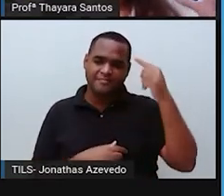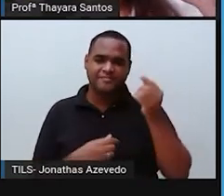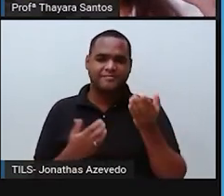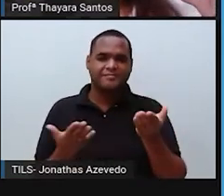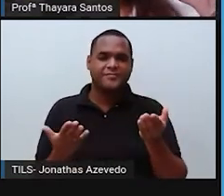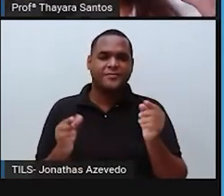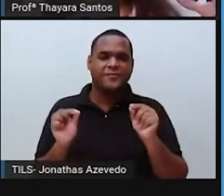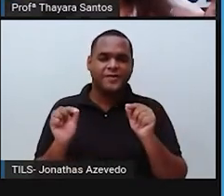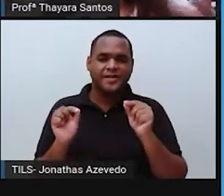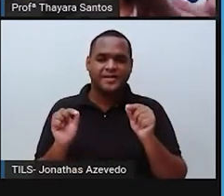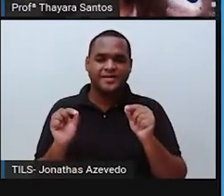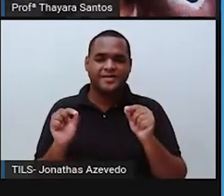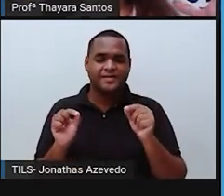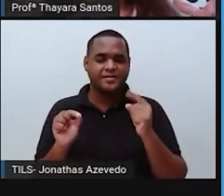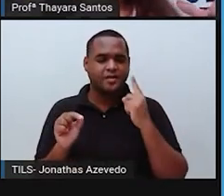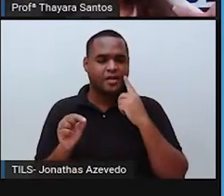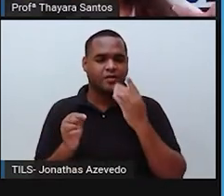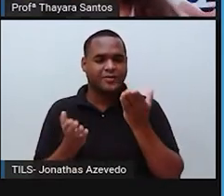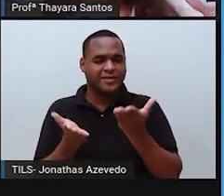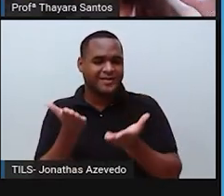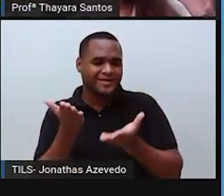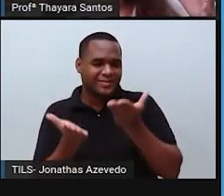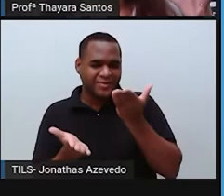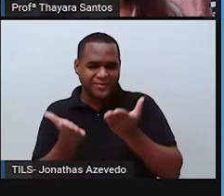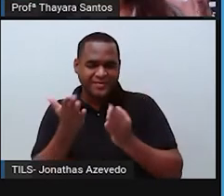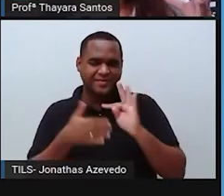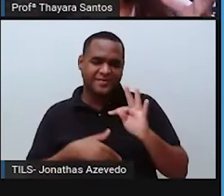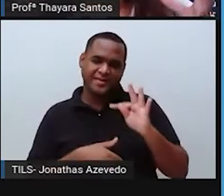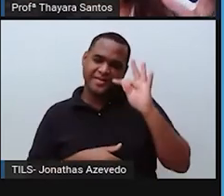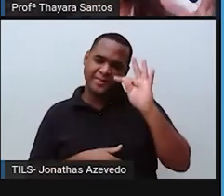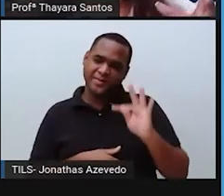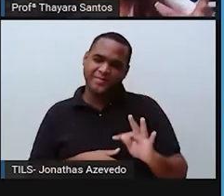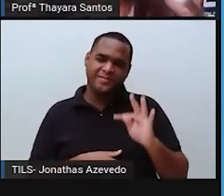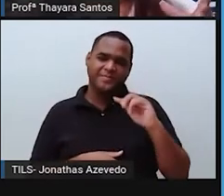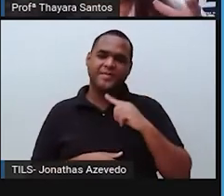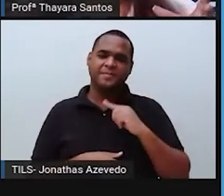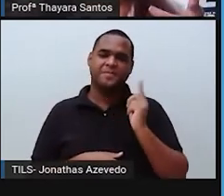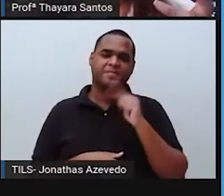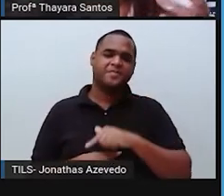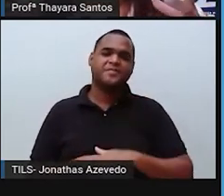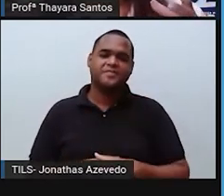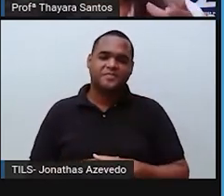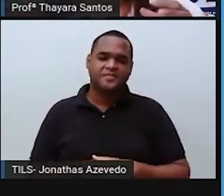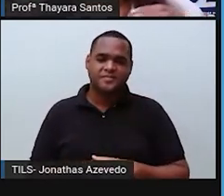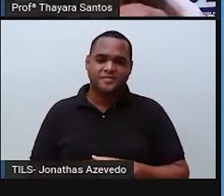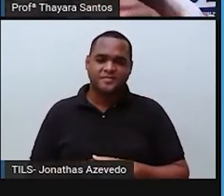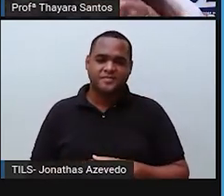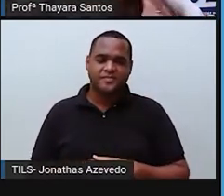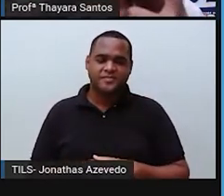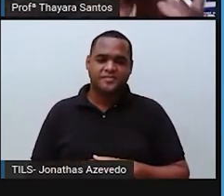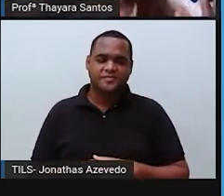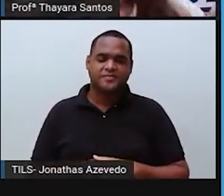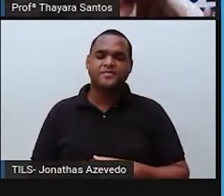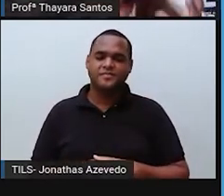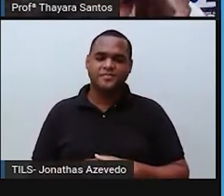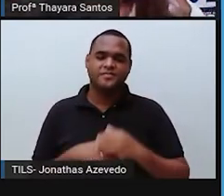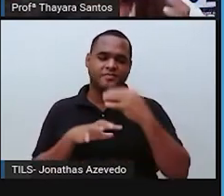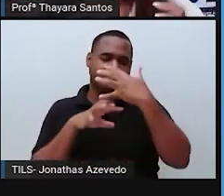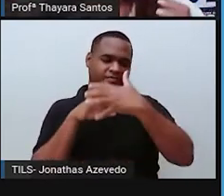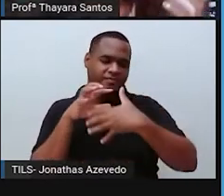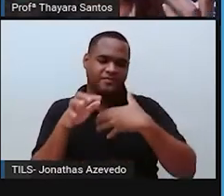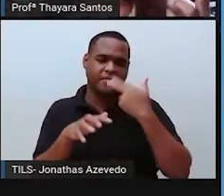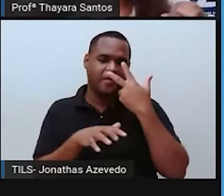fosse ali um regulador térmico mesmo. Ela tem ali um... Ela cobre o nosso